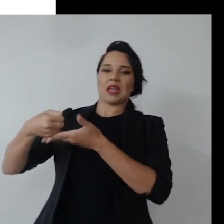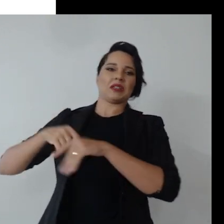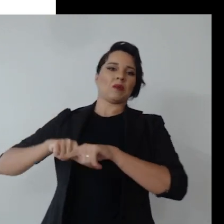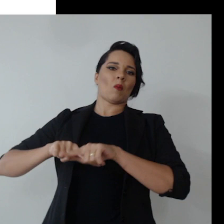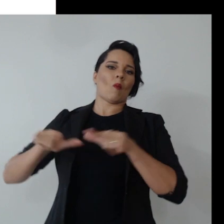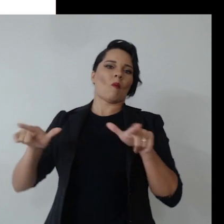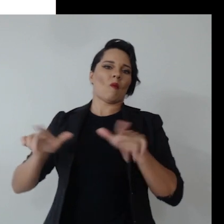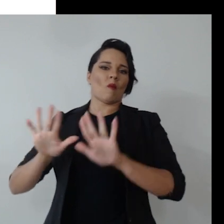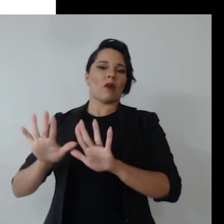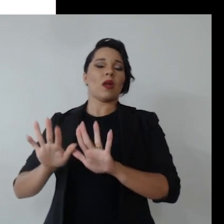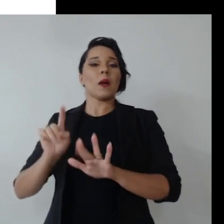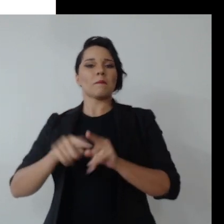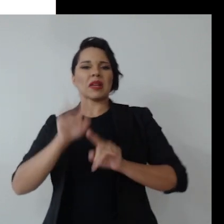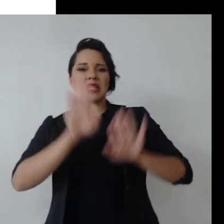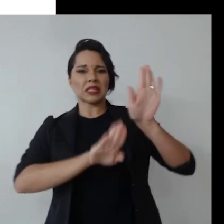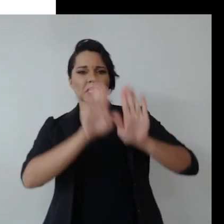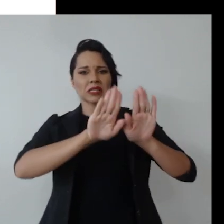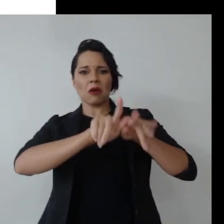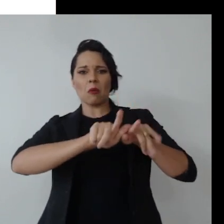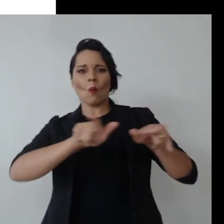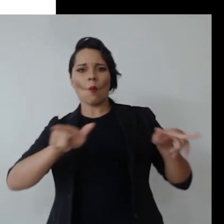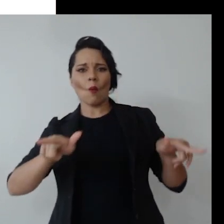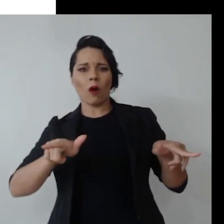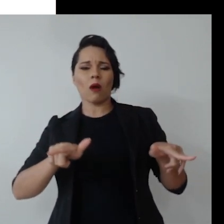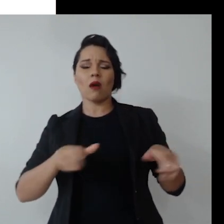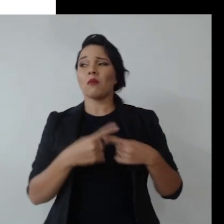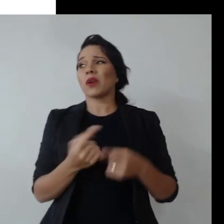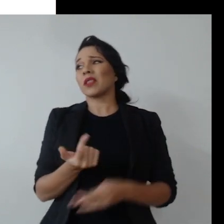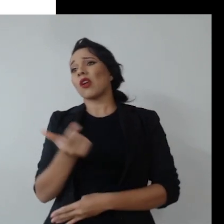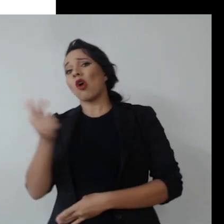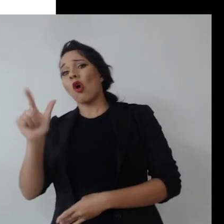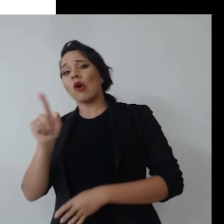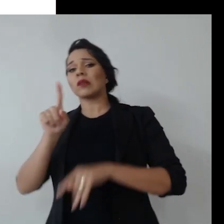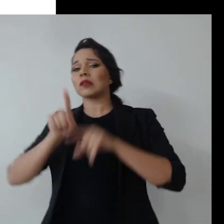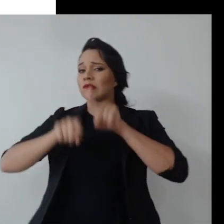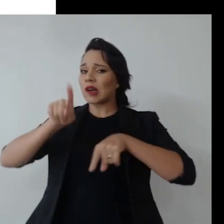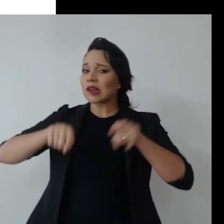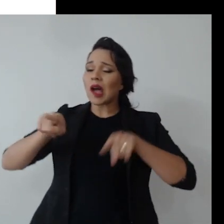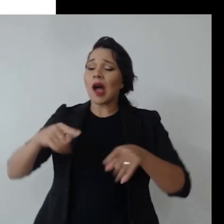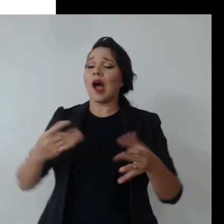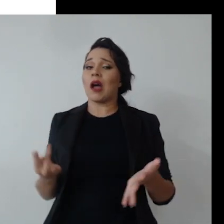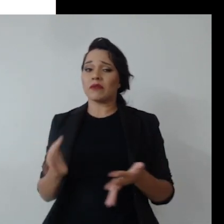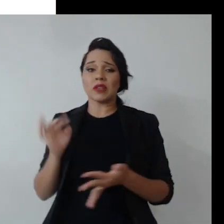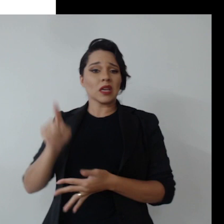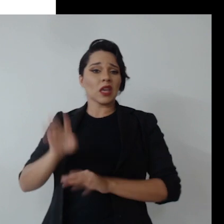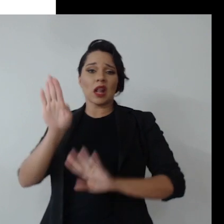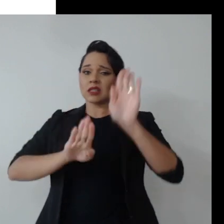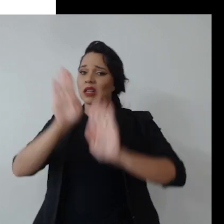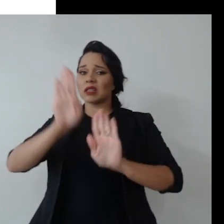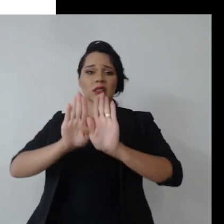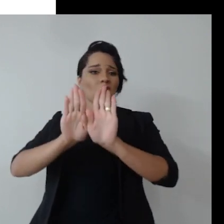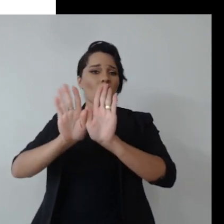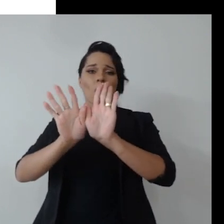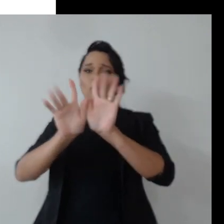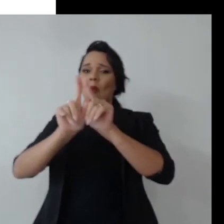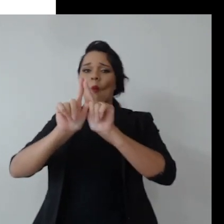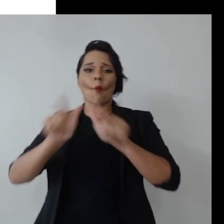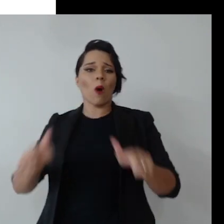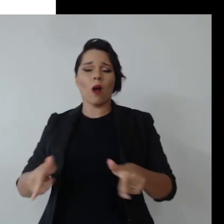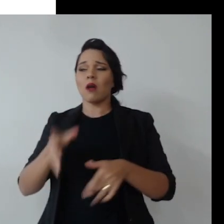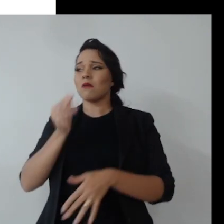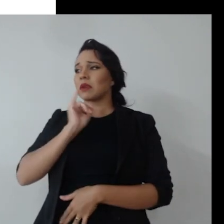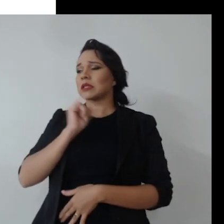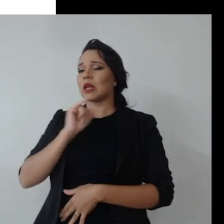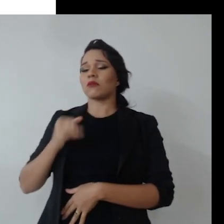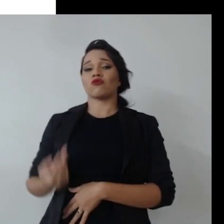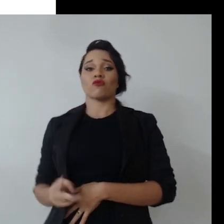deserta, mas a licitação deu deserta porque tem outras variáveis que fizeram que a licitação tivesse dado deserta, de